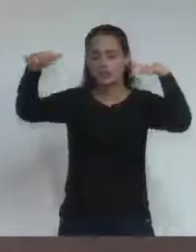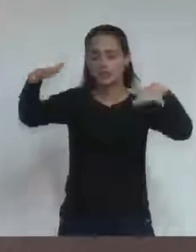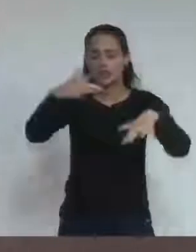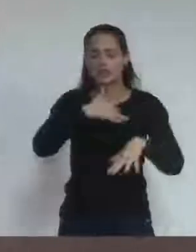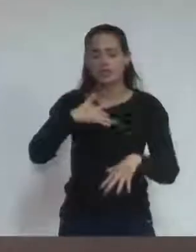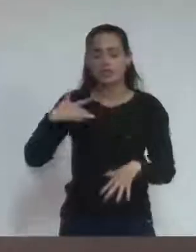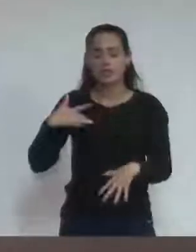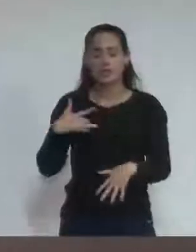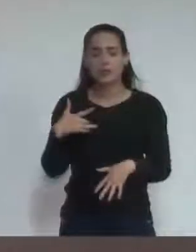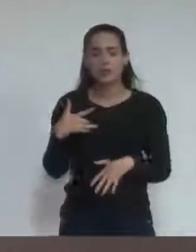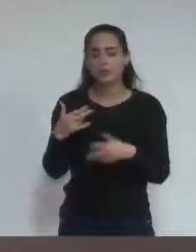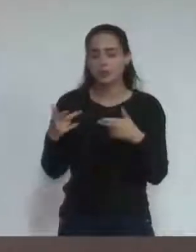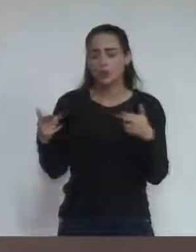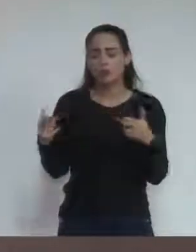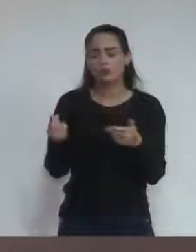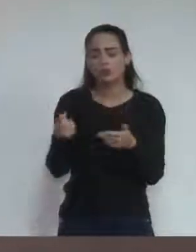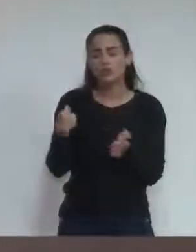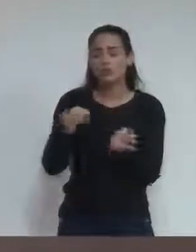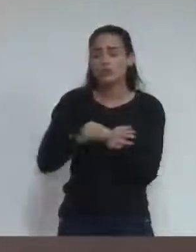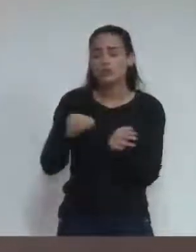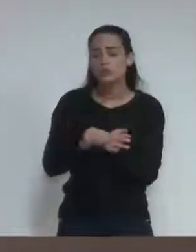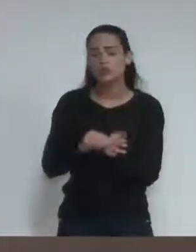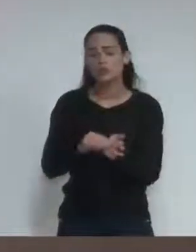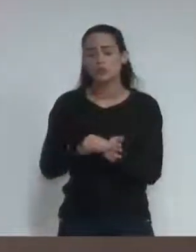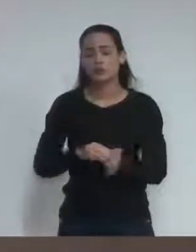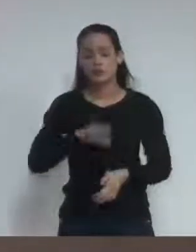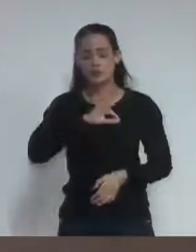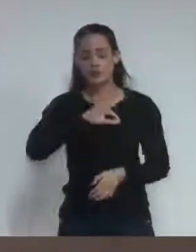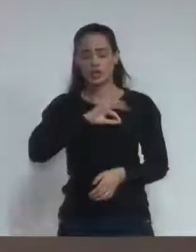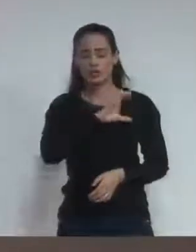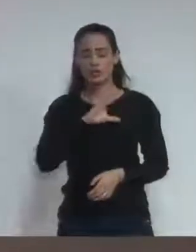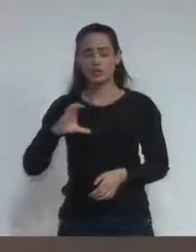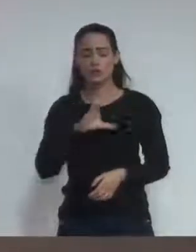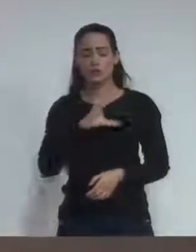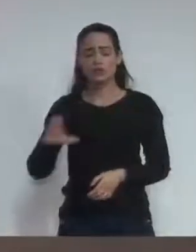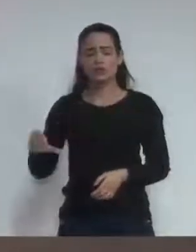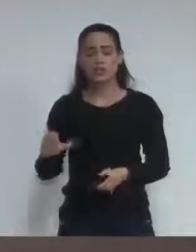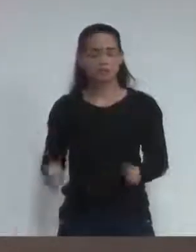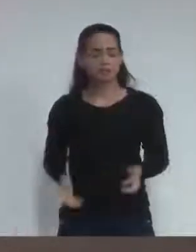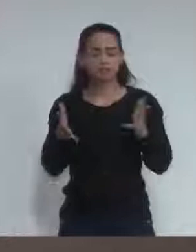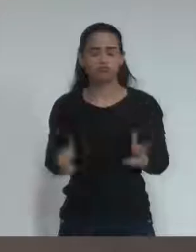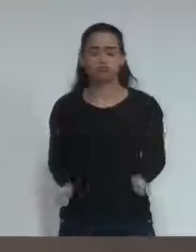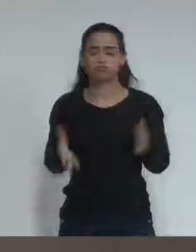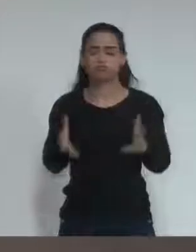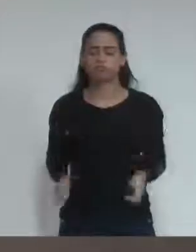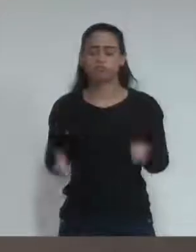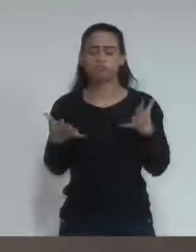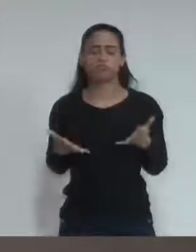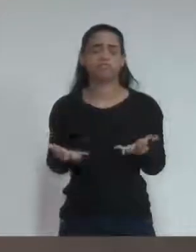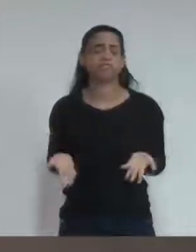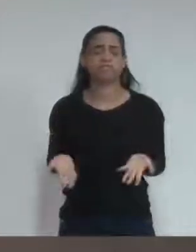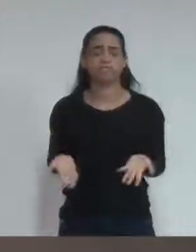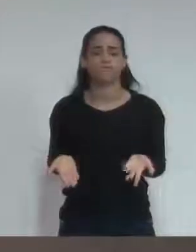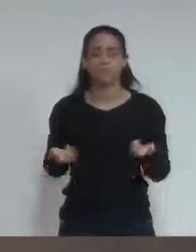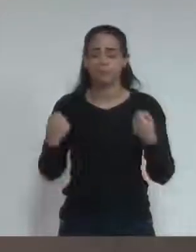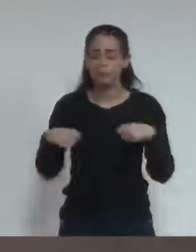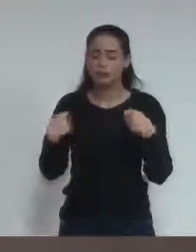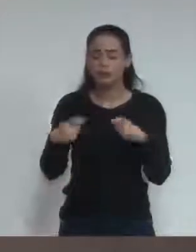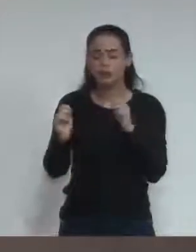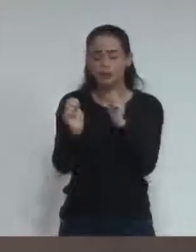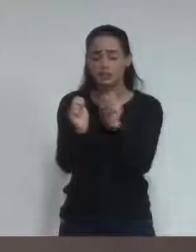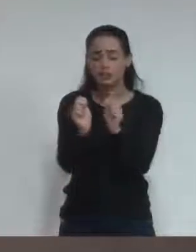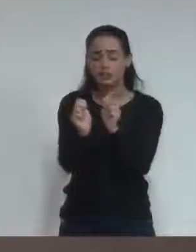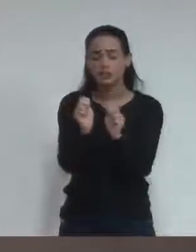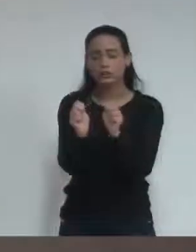lei com a folha de pagamento. Então nós não estamos querendo crucificar ninguém. E pelo contrário, a pessoa do prefeito Jaime Cruz,